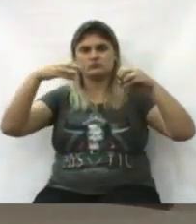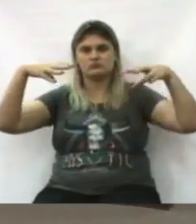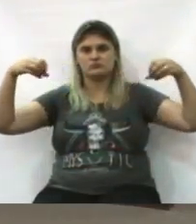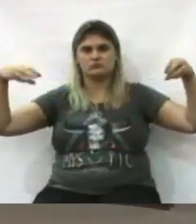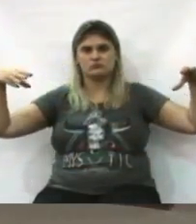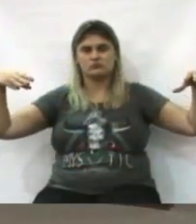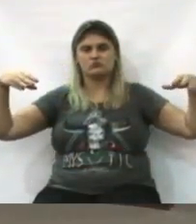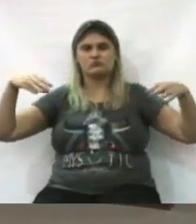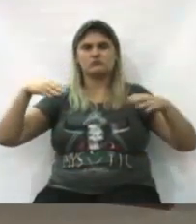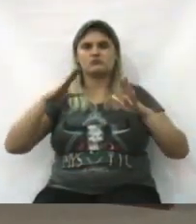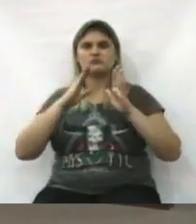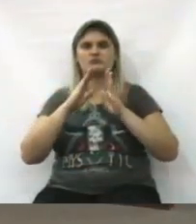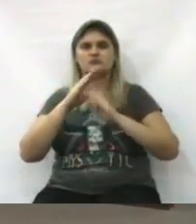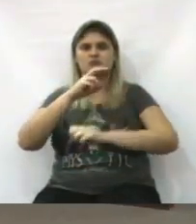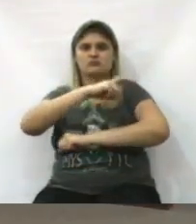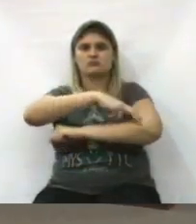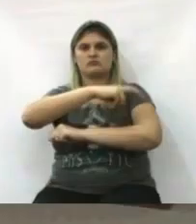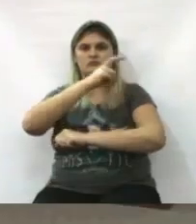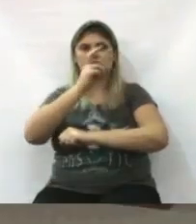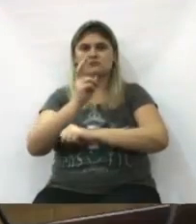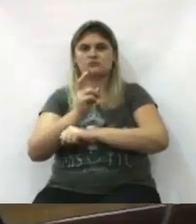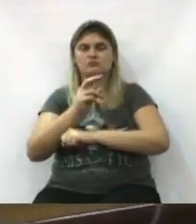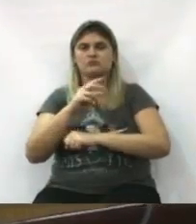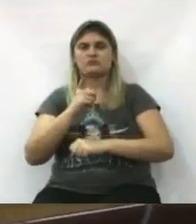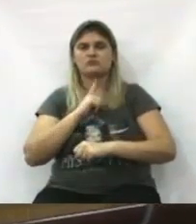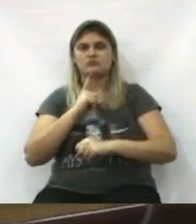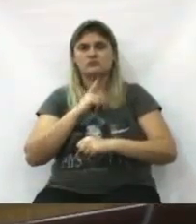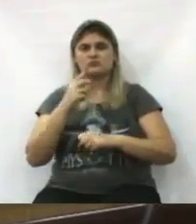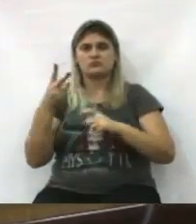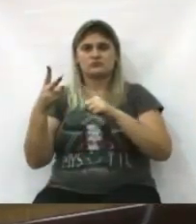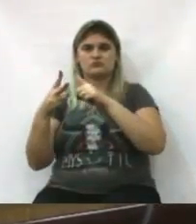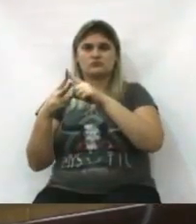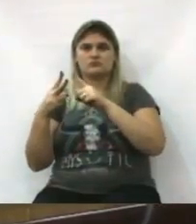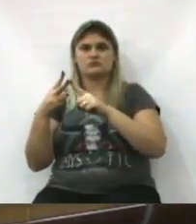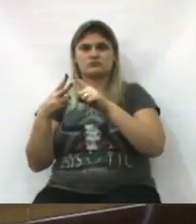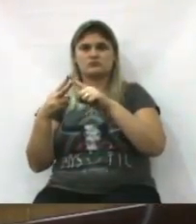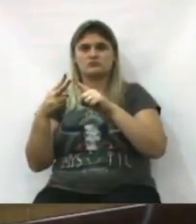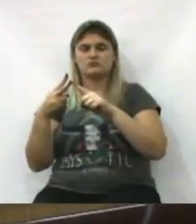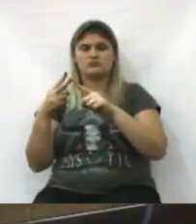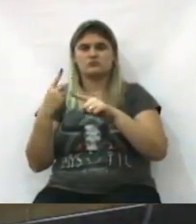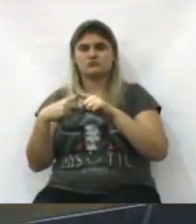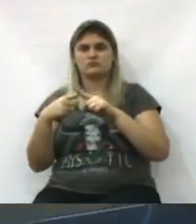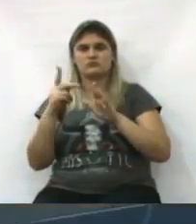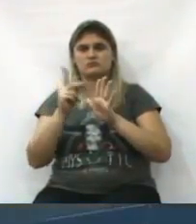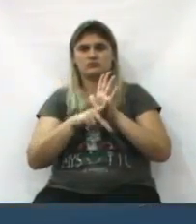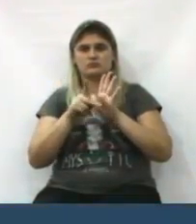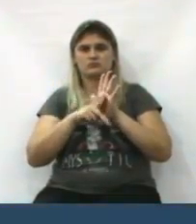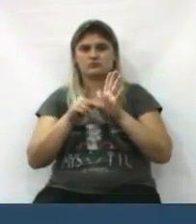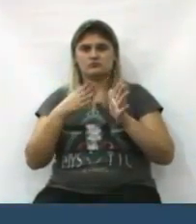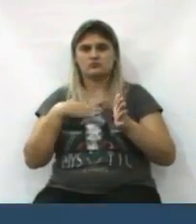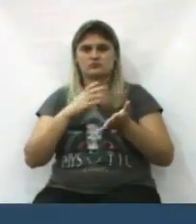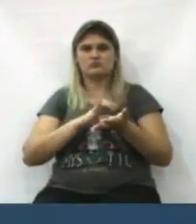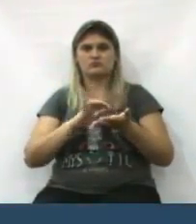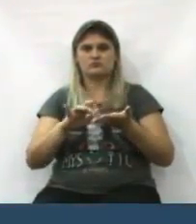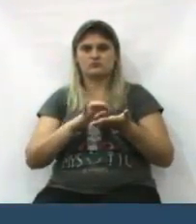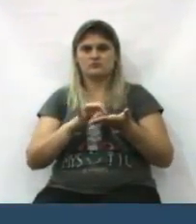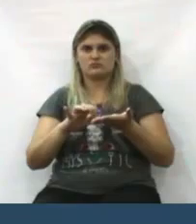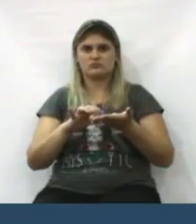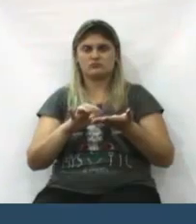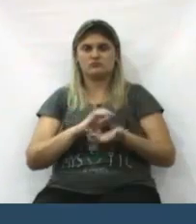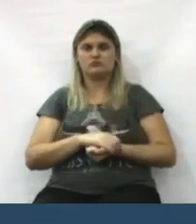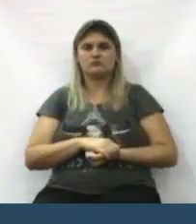imunotécnico da Ponte dos Arcos. Nós tínhamos duas opções, até porque foi um projeto tocado pela minha secretaria. Ou nós